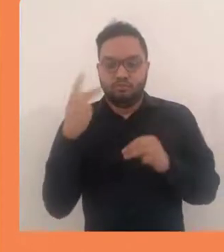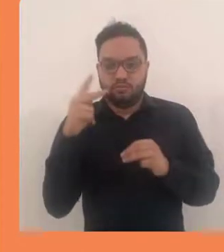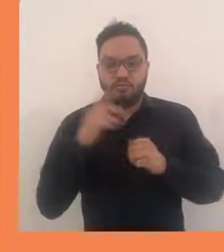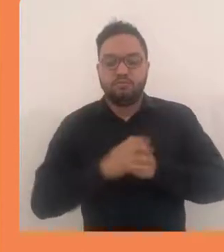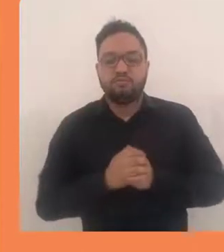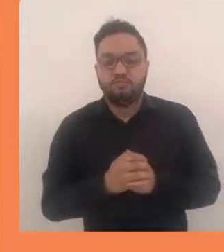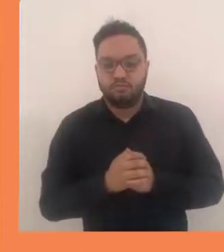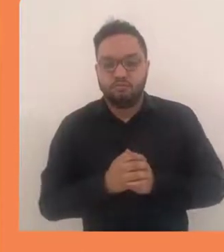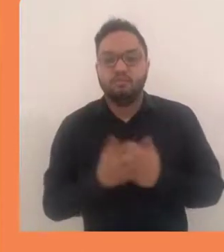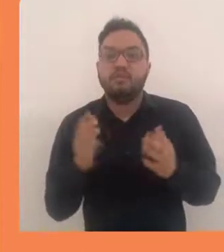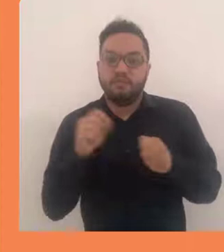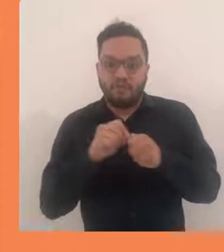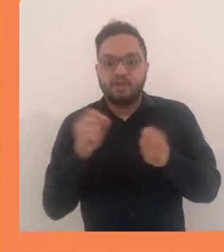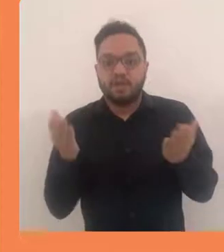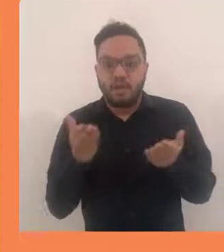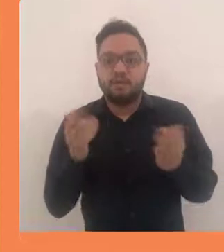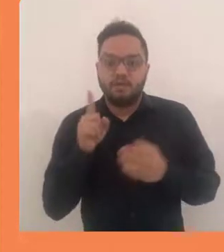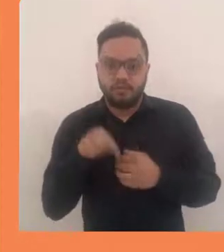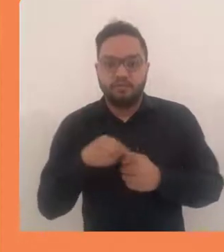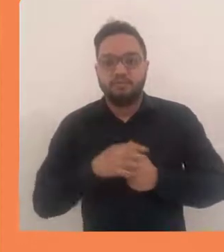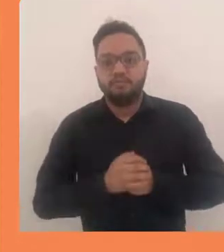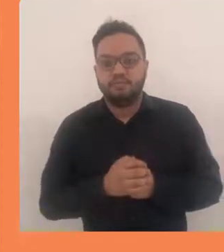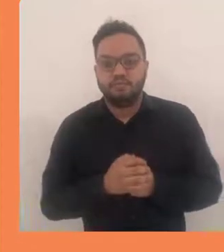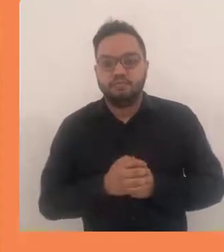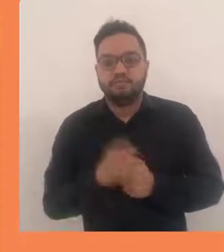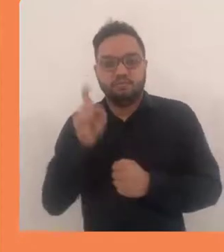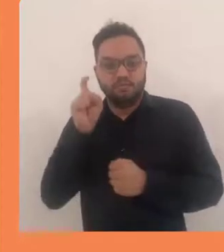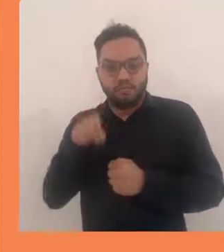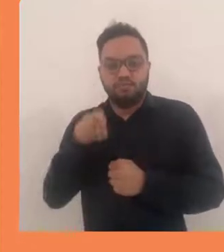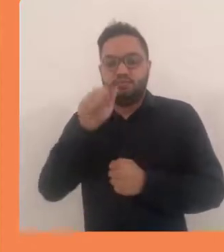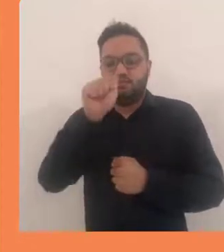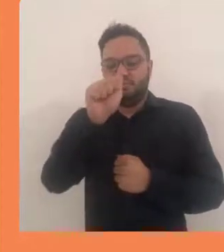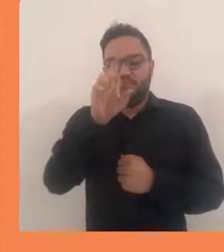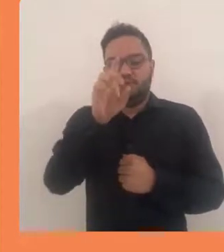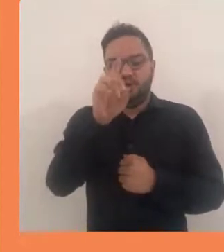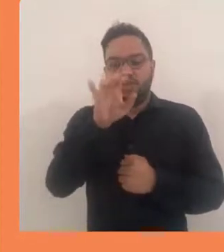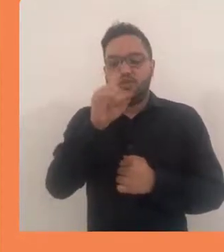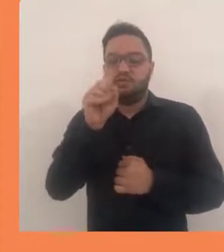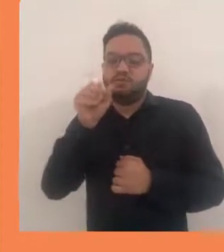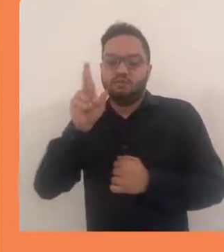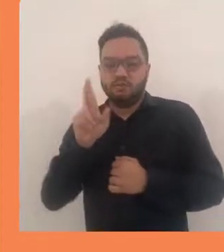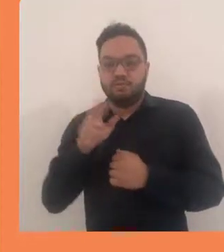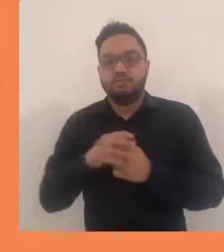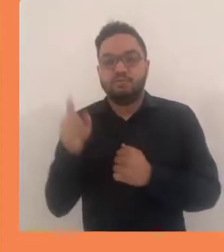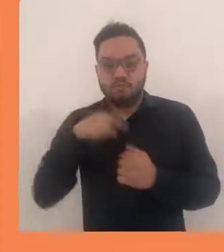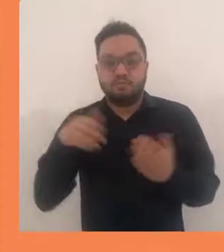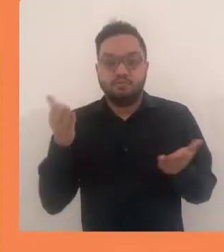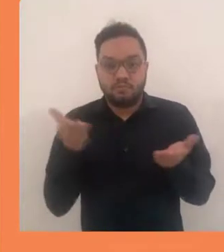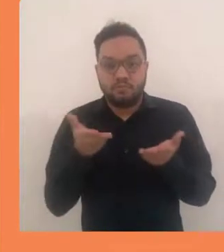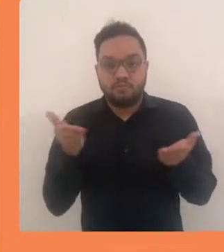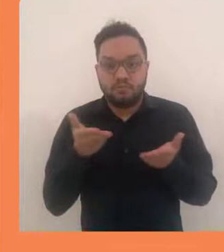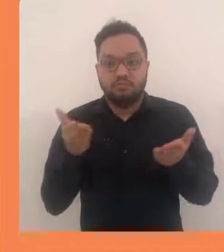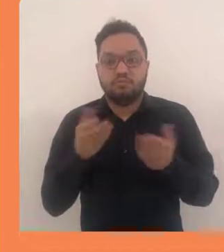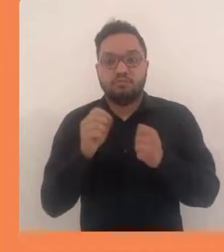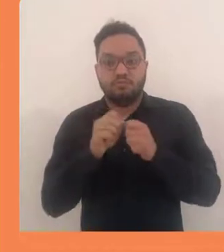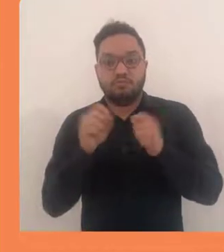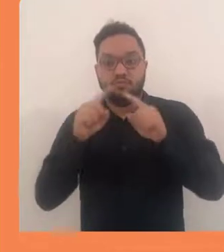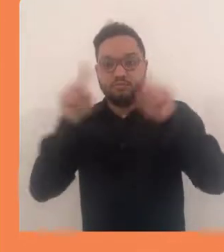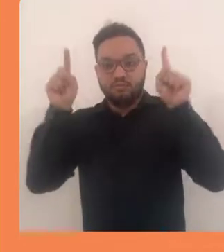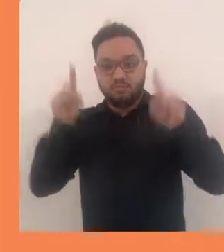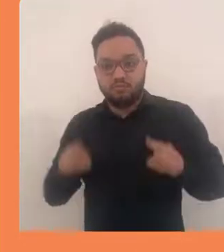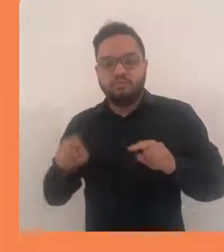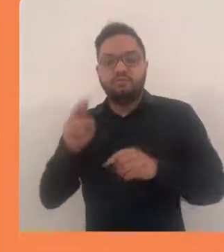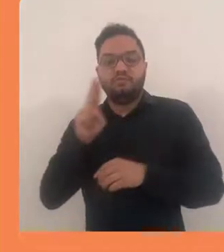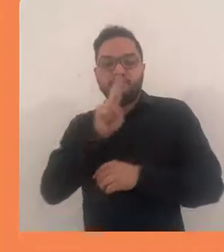incorporar esse site dentro da sua página, dentro do seu Moodle. E é o que nós vamos fazer agora. Clique em adicionar.